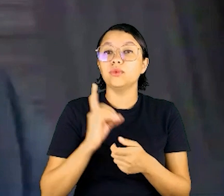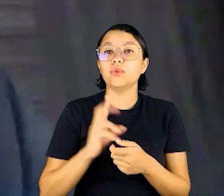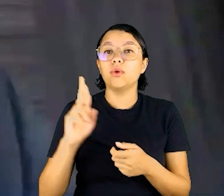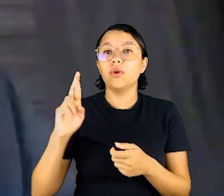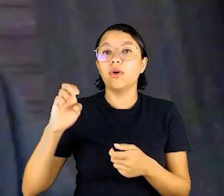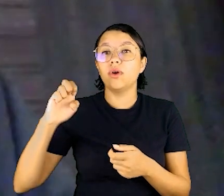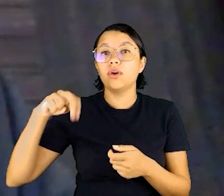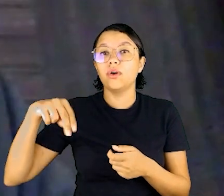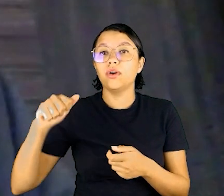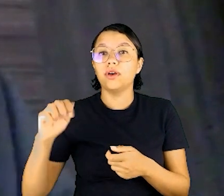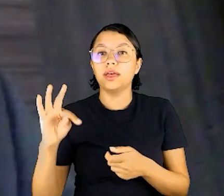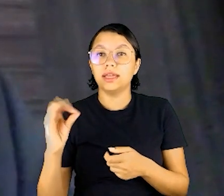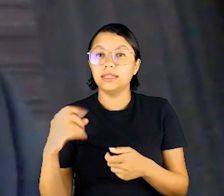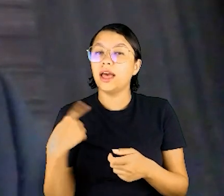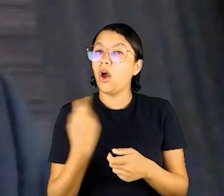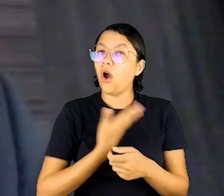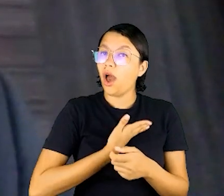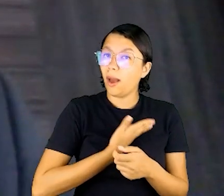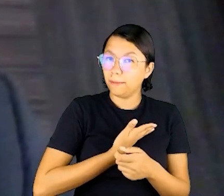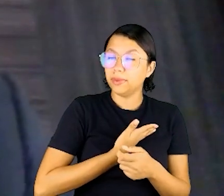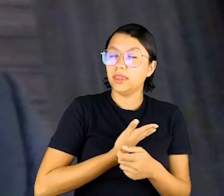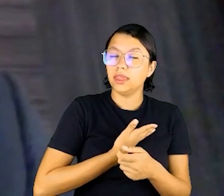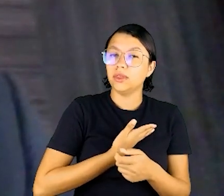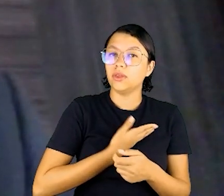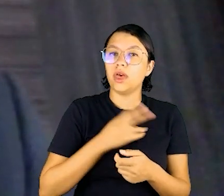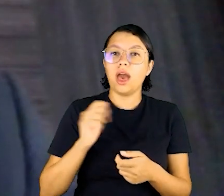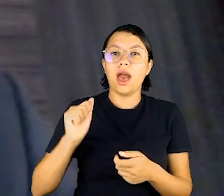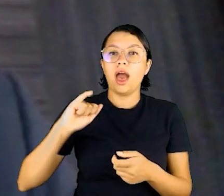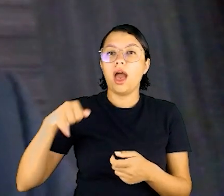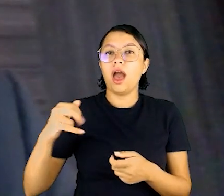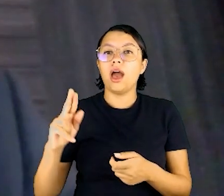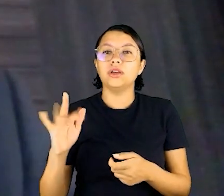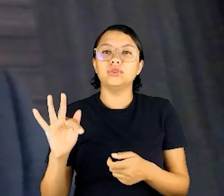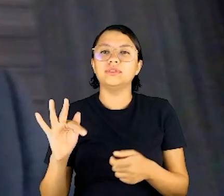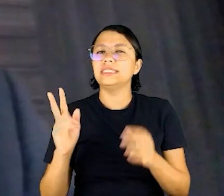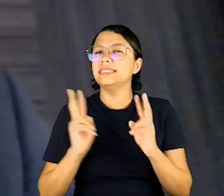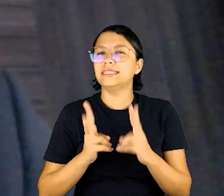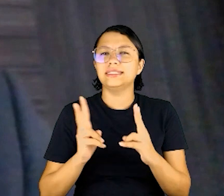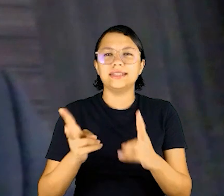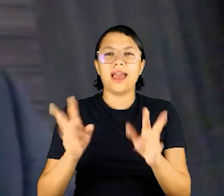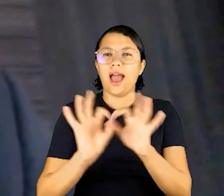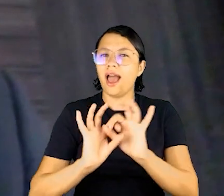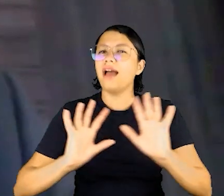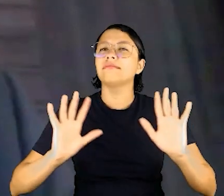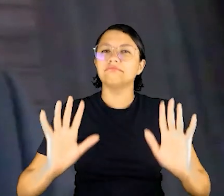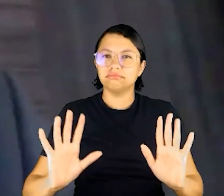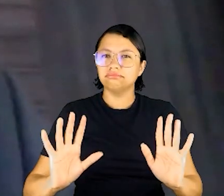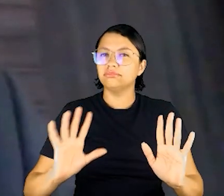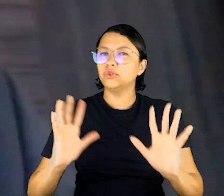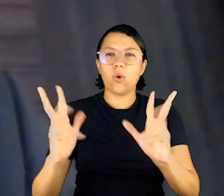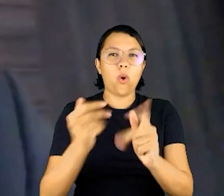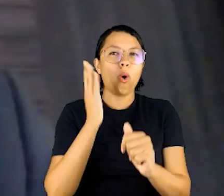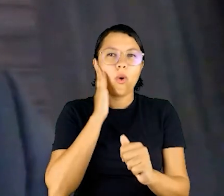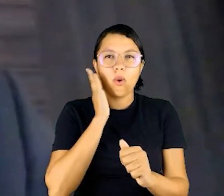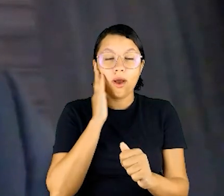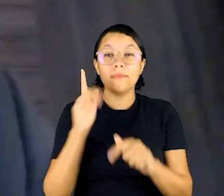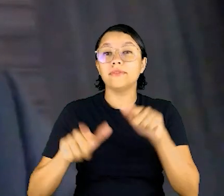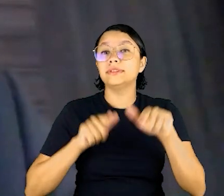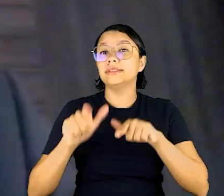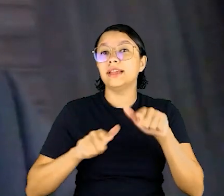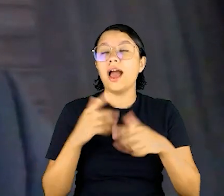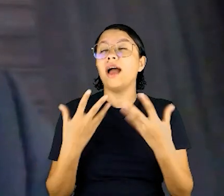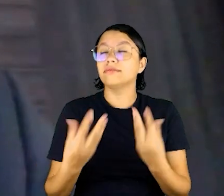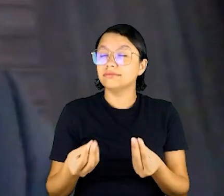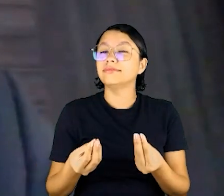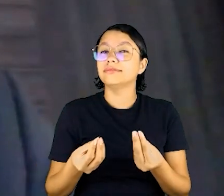doutor Renato Nigro, nosso colega, e a AJUF está sempre à disposição, presidente. A senhora sabe disso, todos os colegas sabem